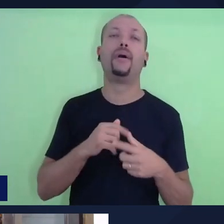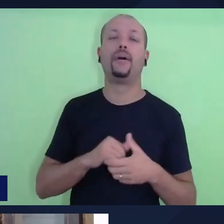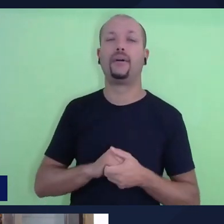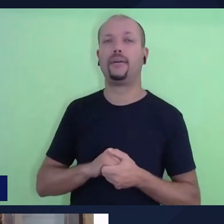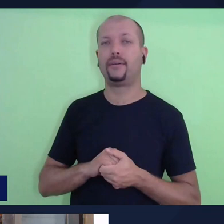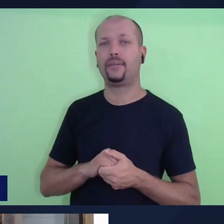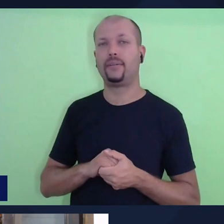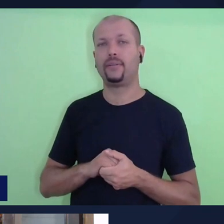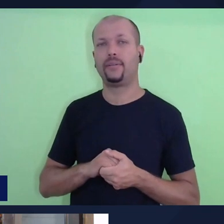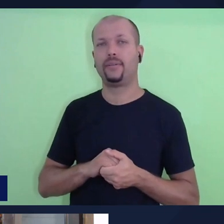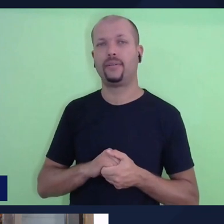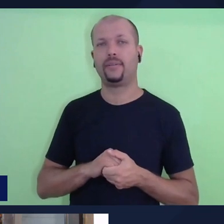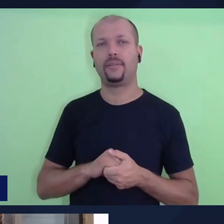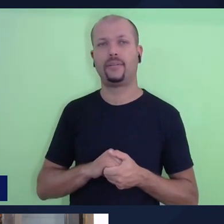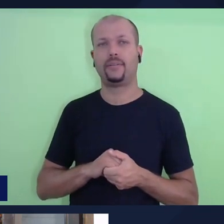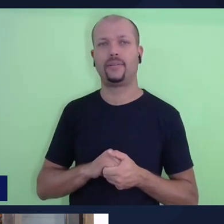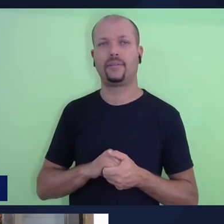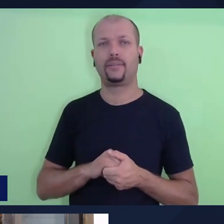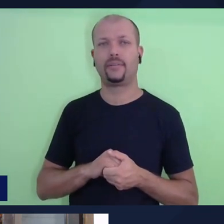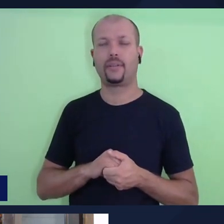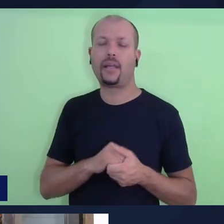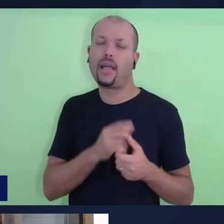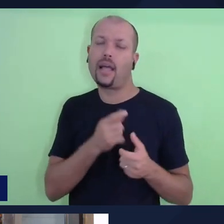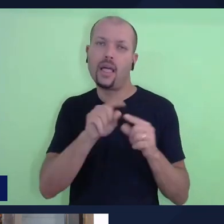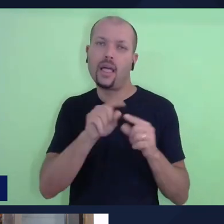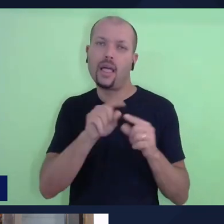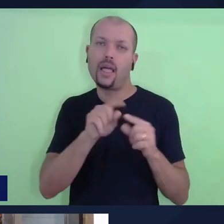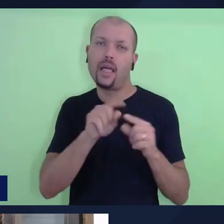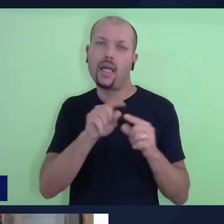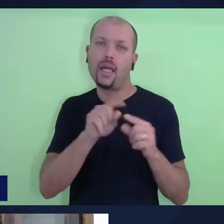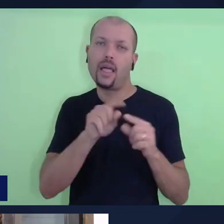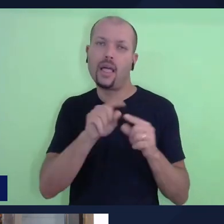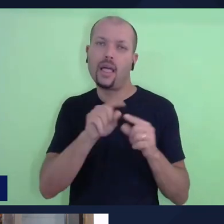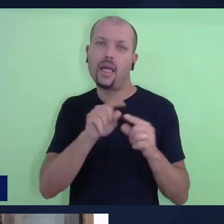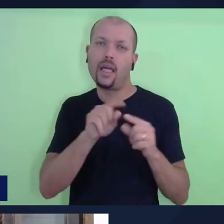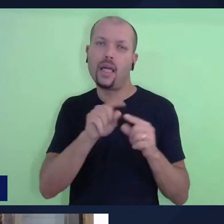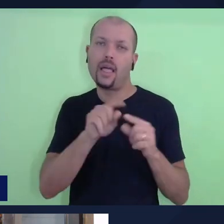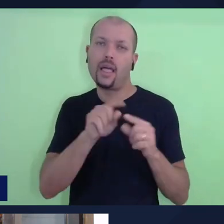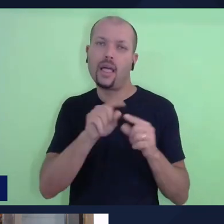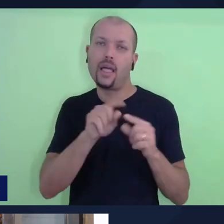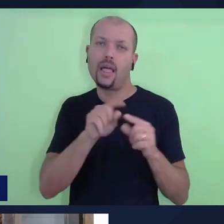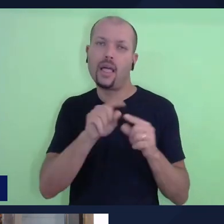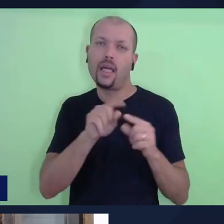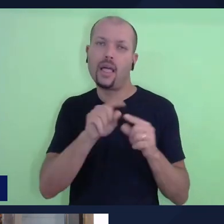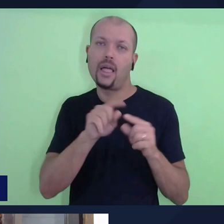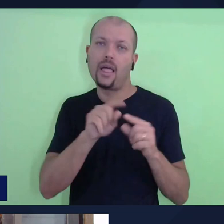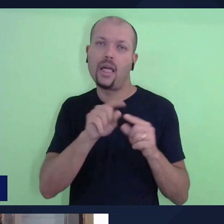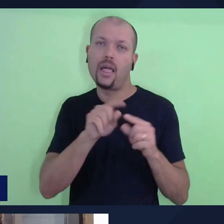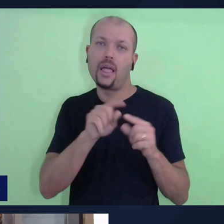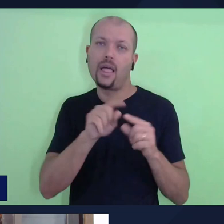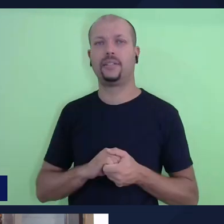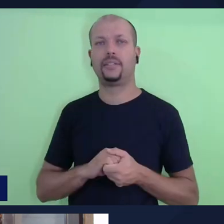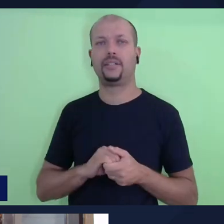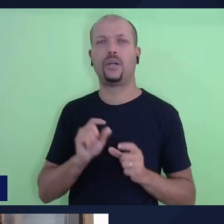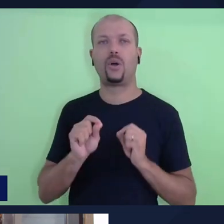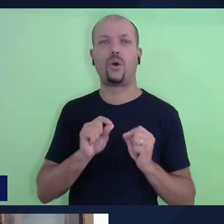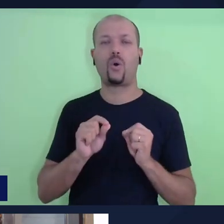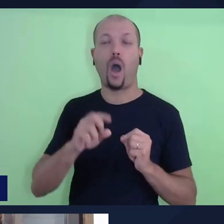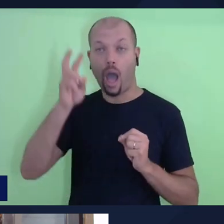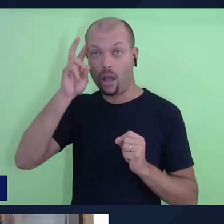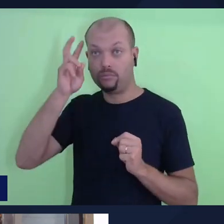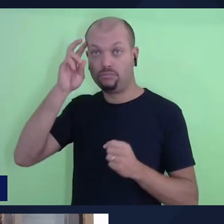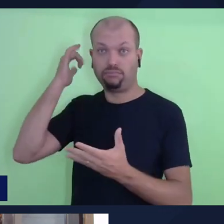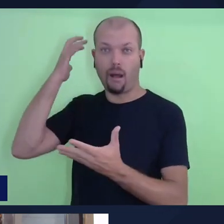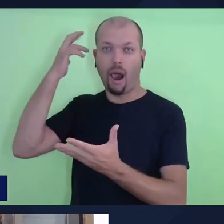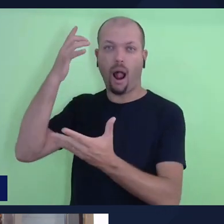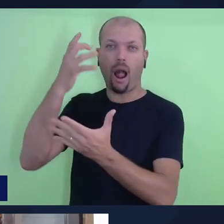Porque como essas alianças, como essas relações estão vinculadas às narrativas, então, muitas vezes